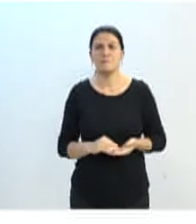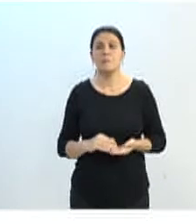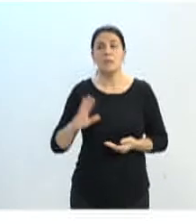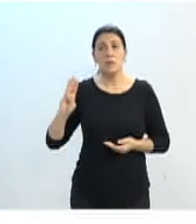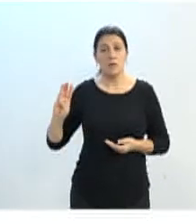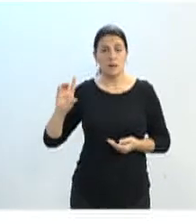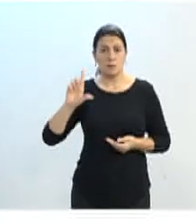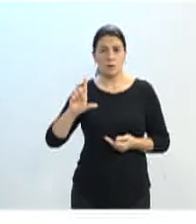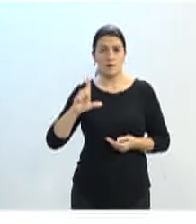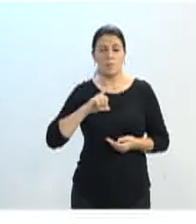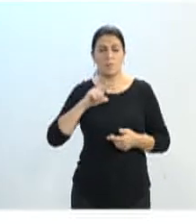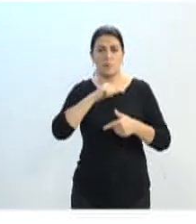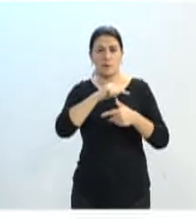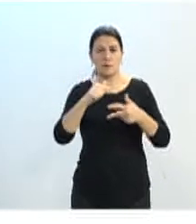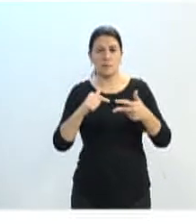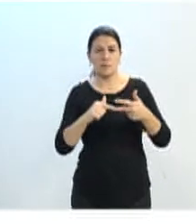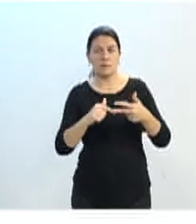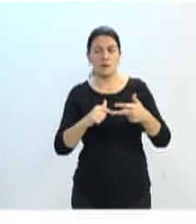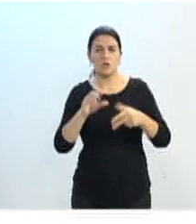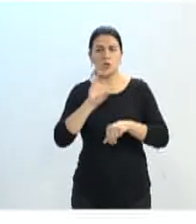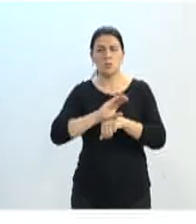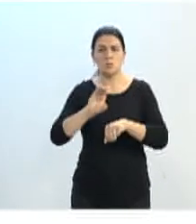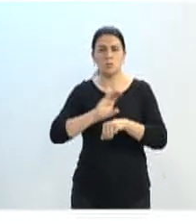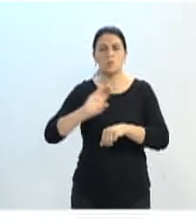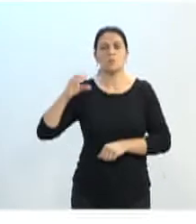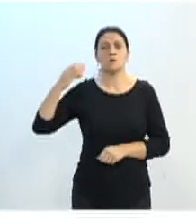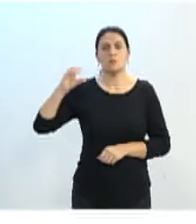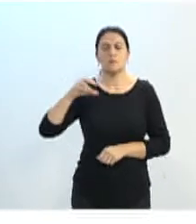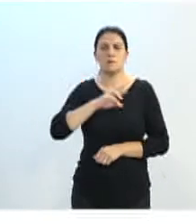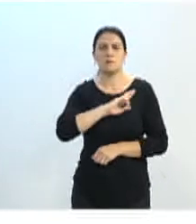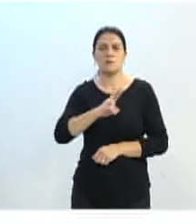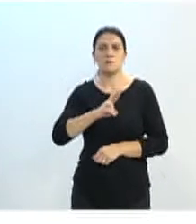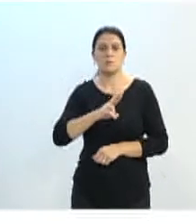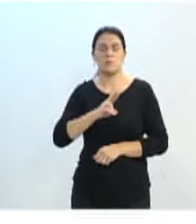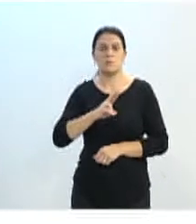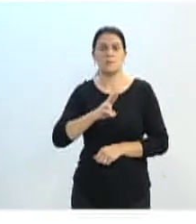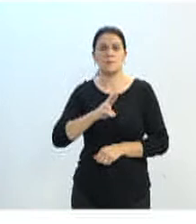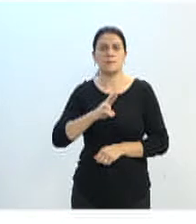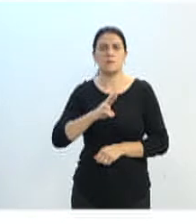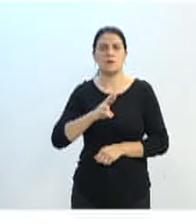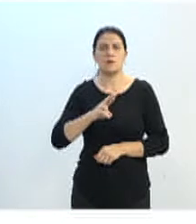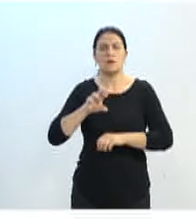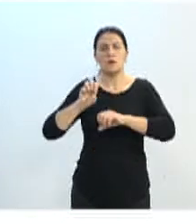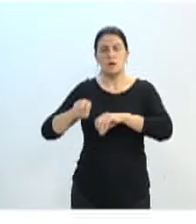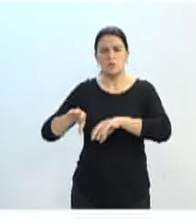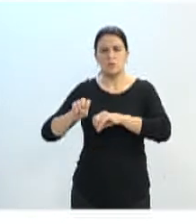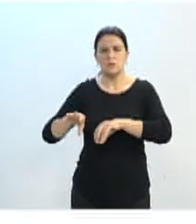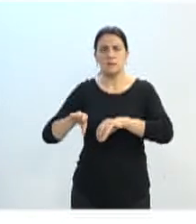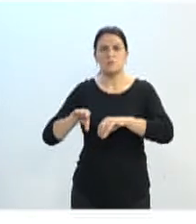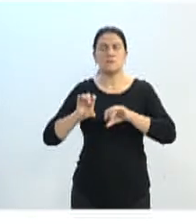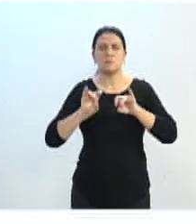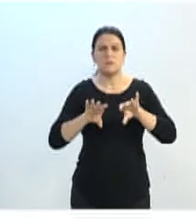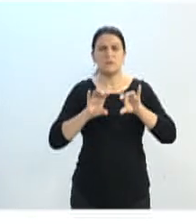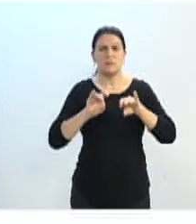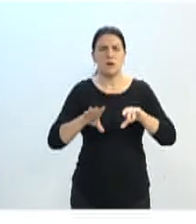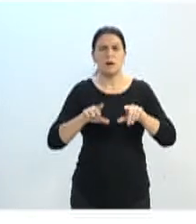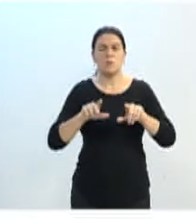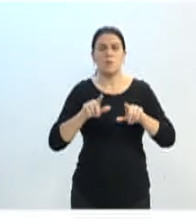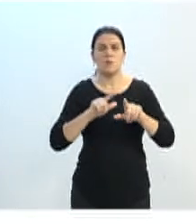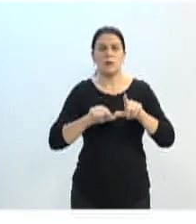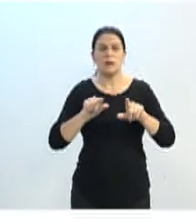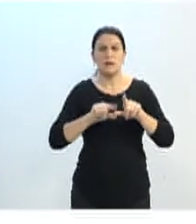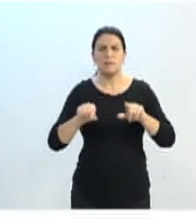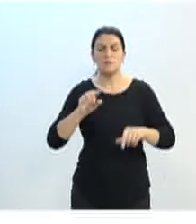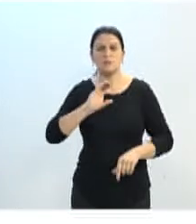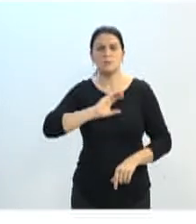cursos, Ciências da Religião, Educação Especial e Letras Português. Então, Letras Português e Educação Especial são